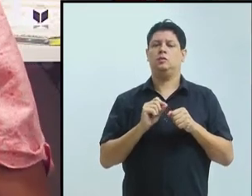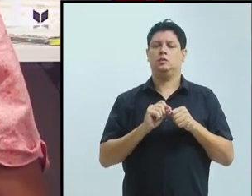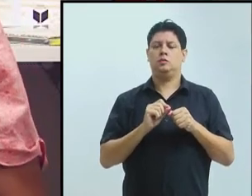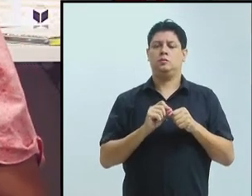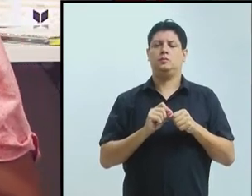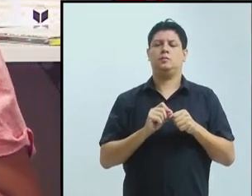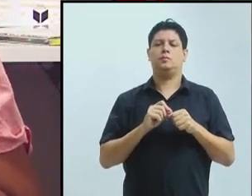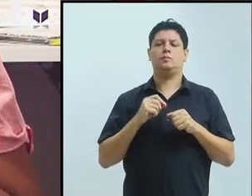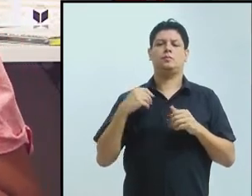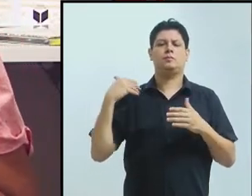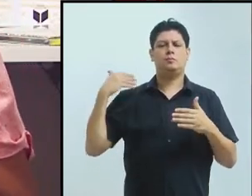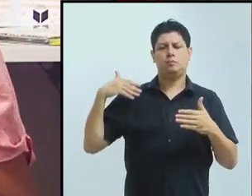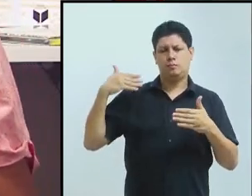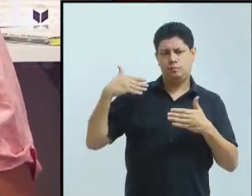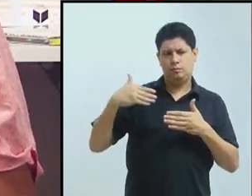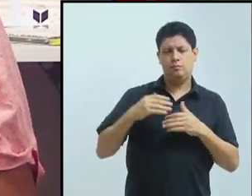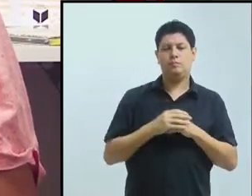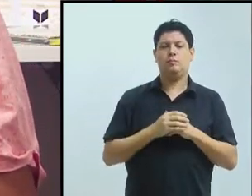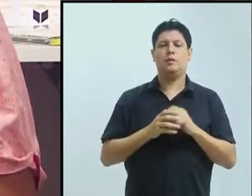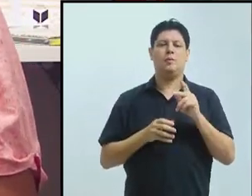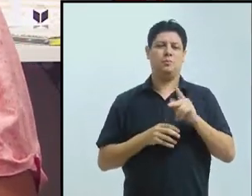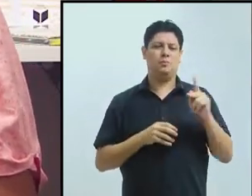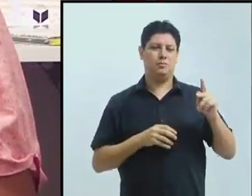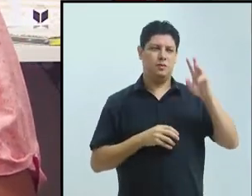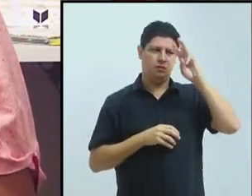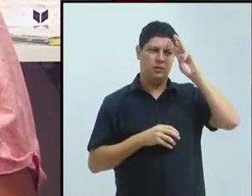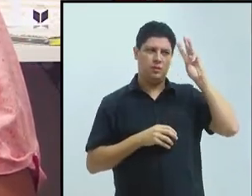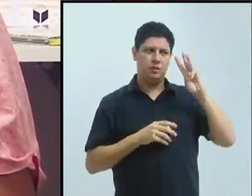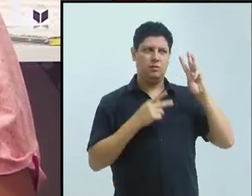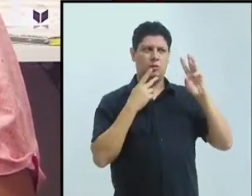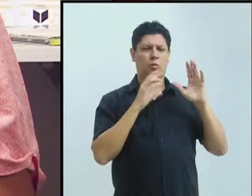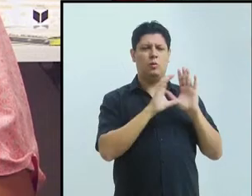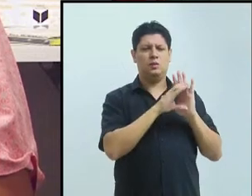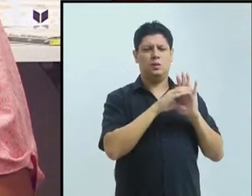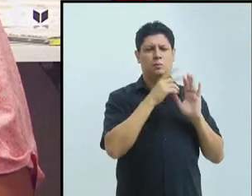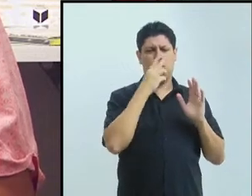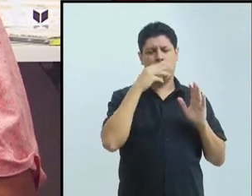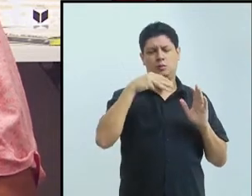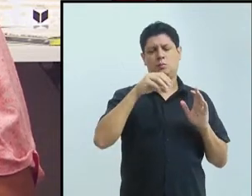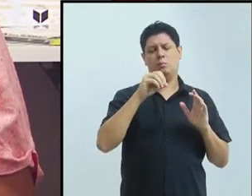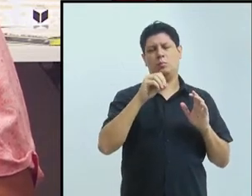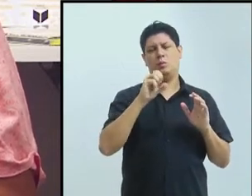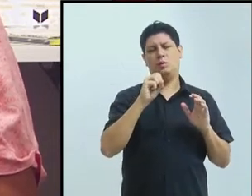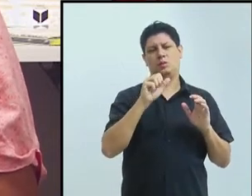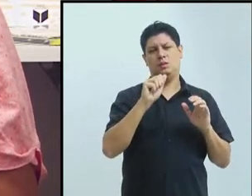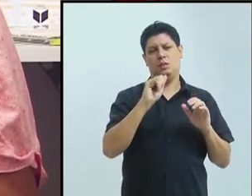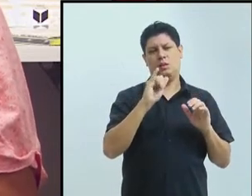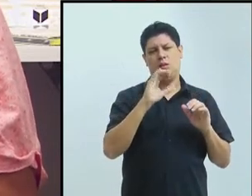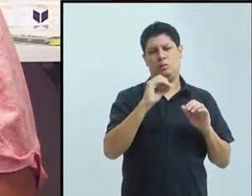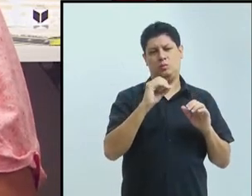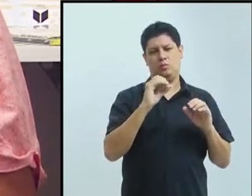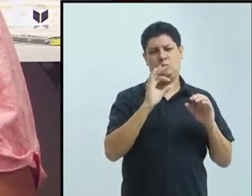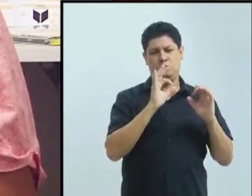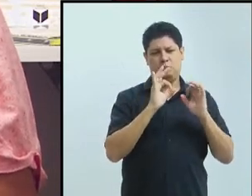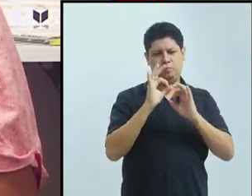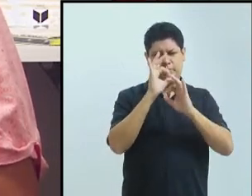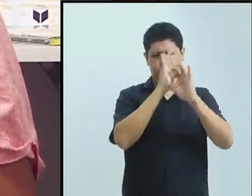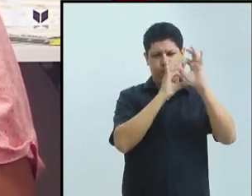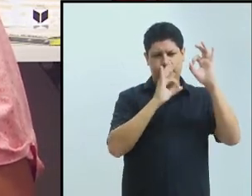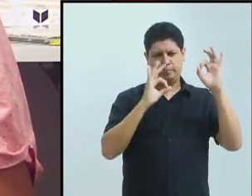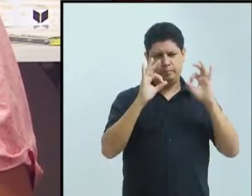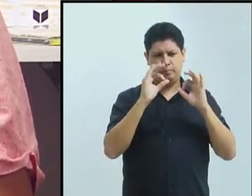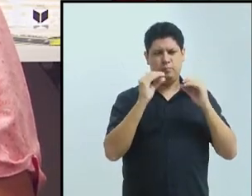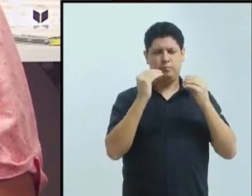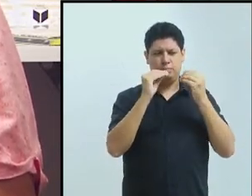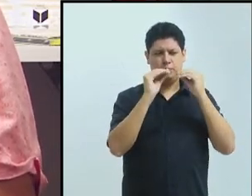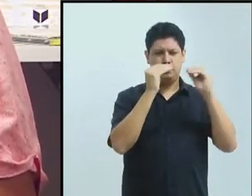A Valkyria usou a palavra mosaico para falar sobre isso, a Germana falou também na importância das oportunidades. São coisas que não aconteceram de